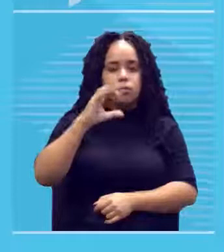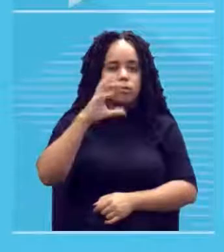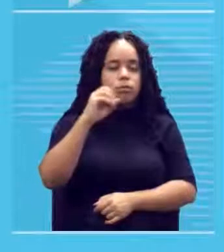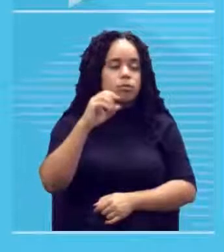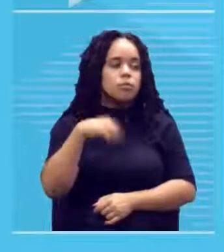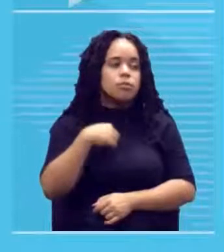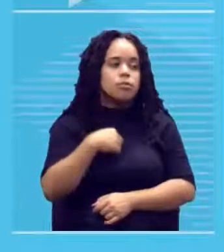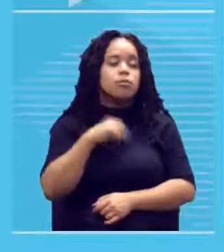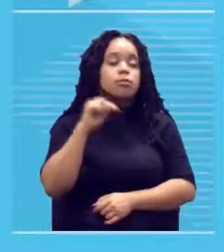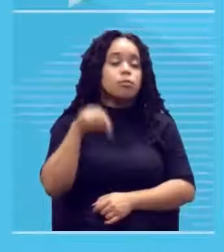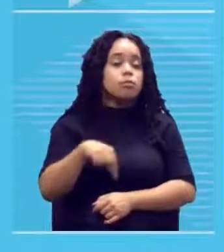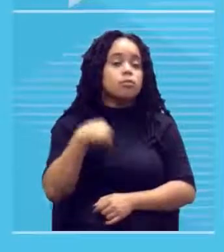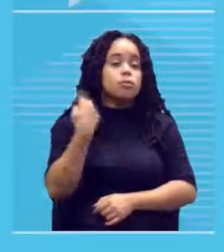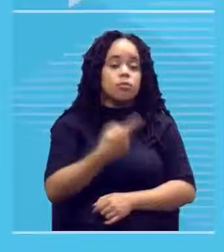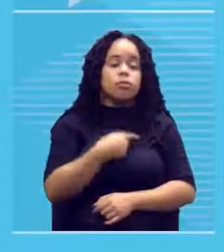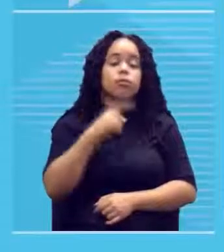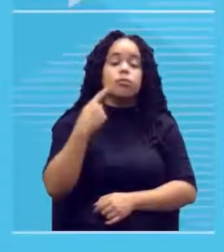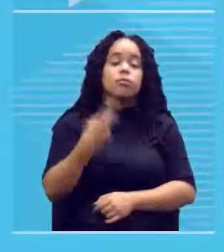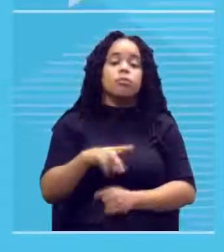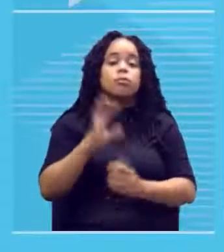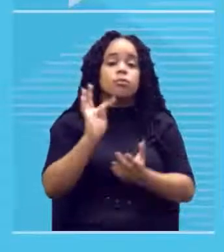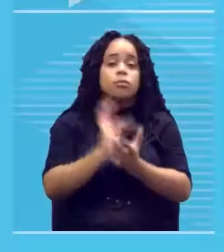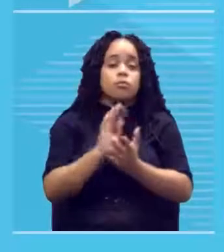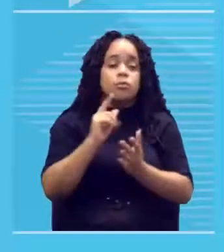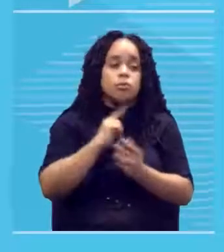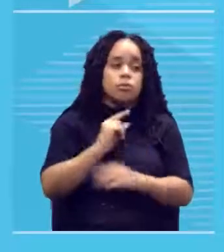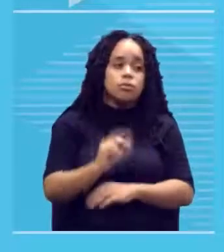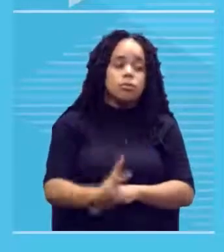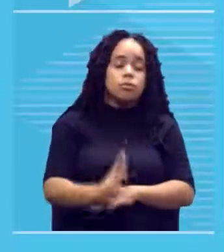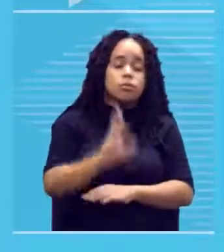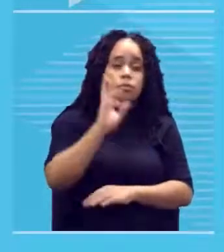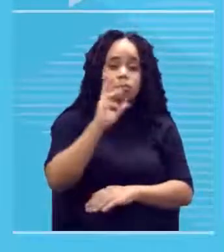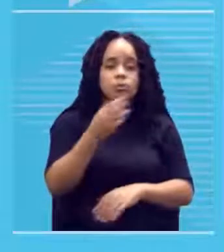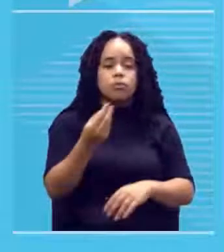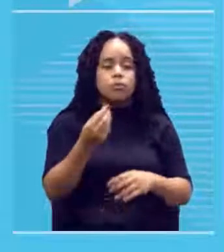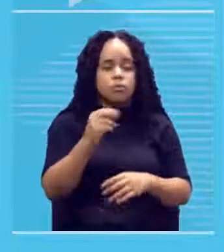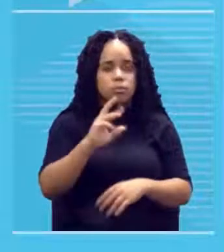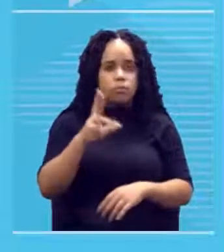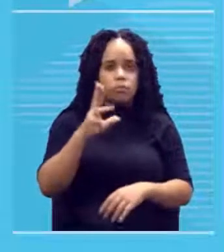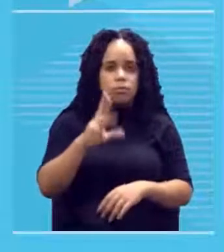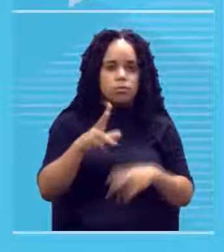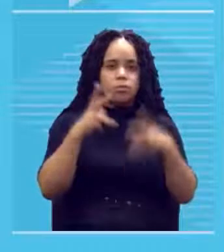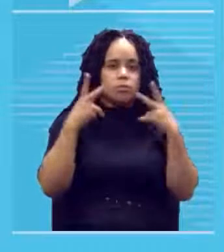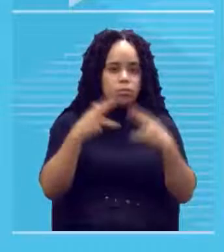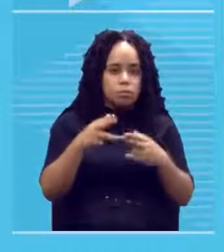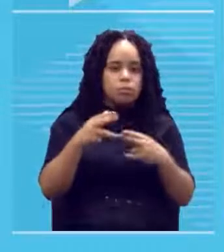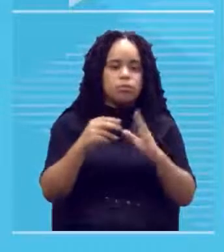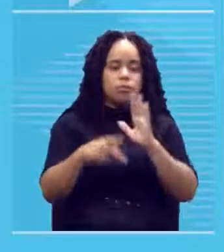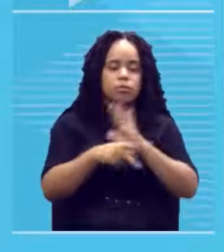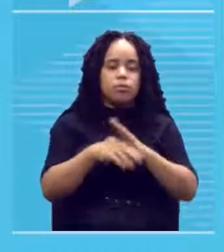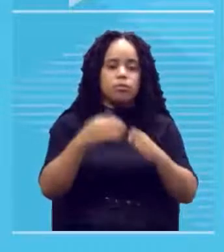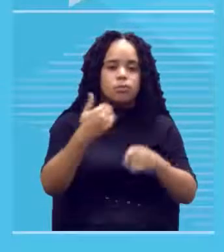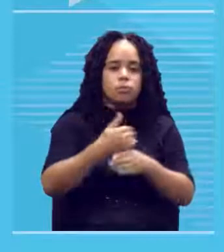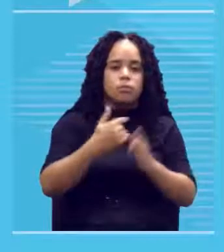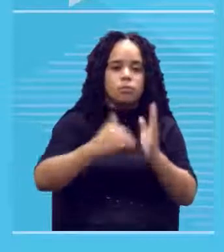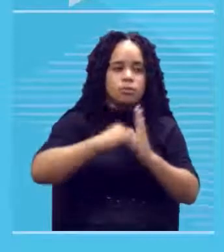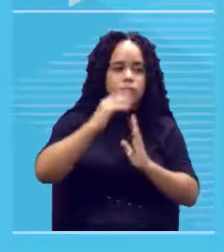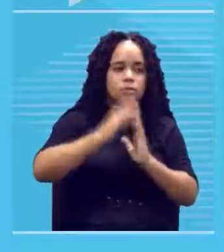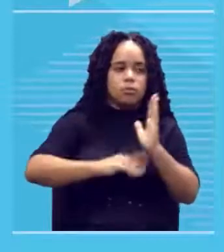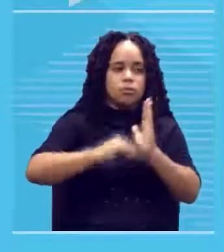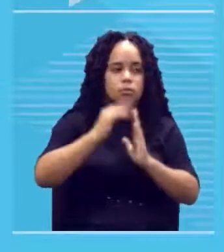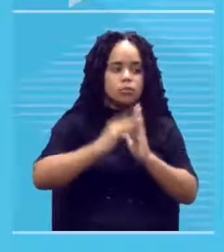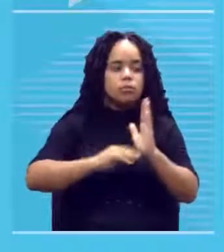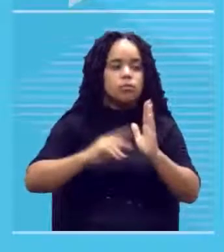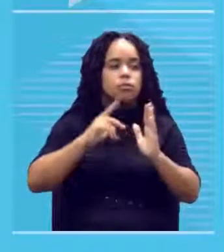como referência não é exatamente um afresco porque na pintura do Nonato Oliveira